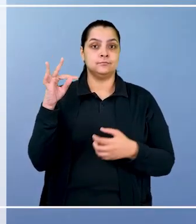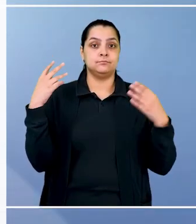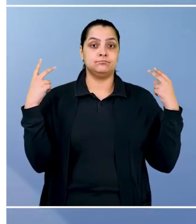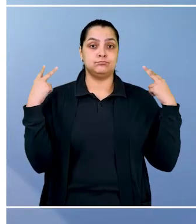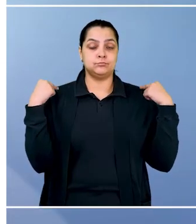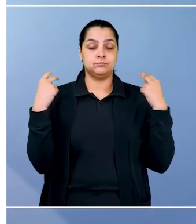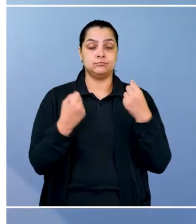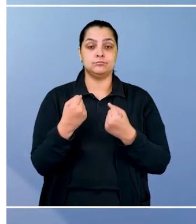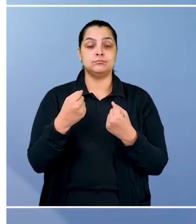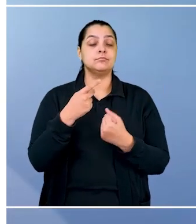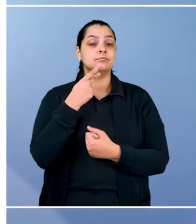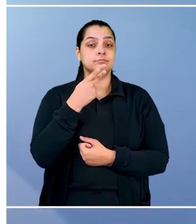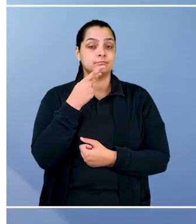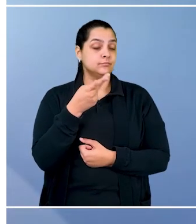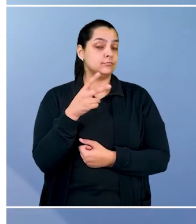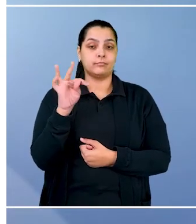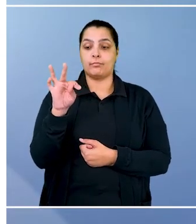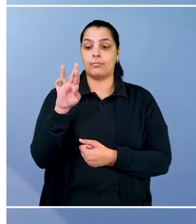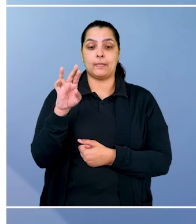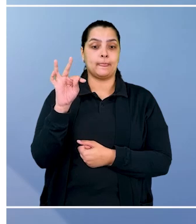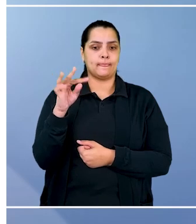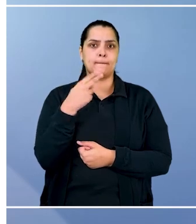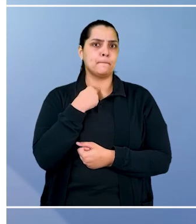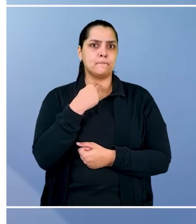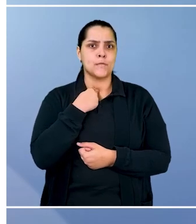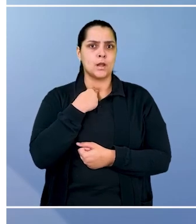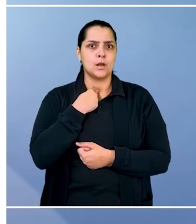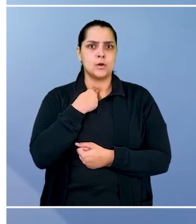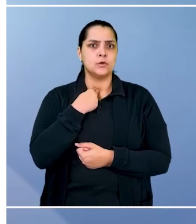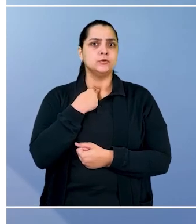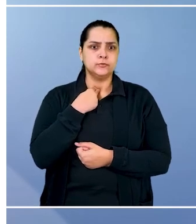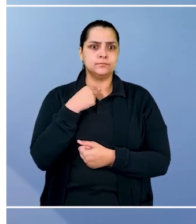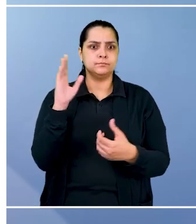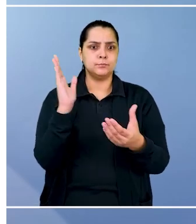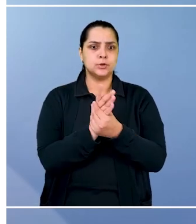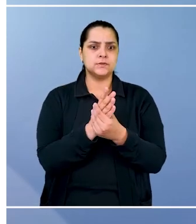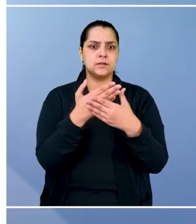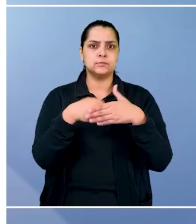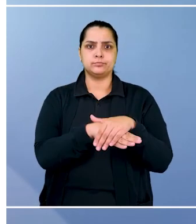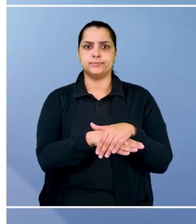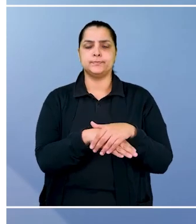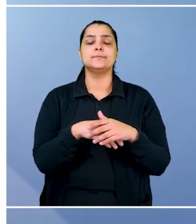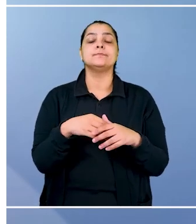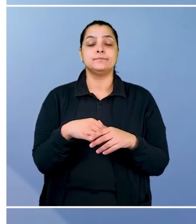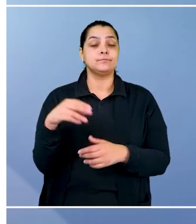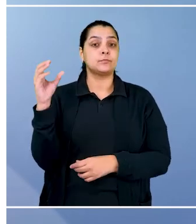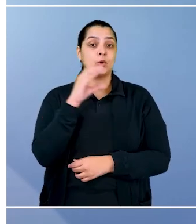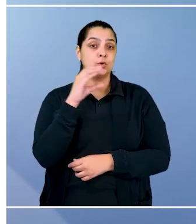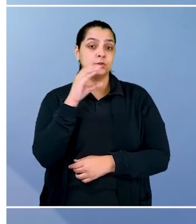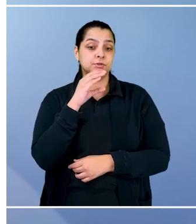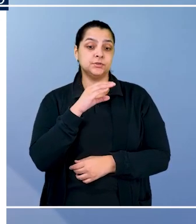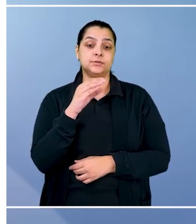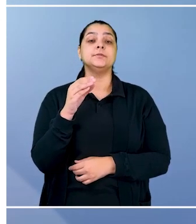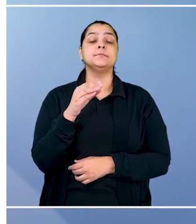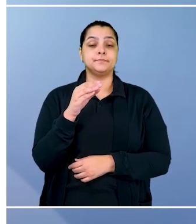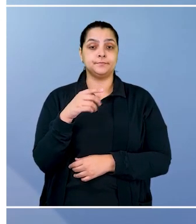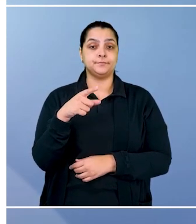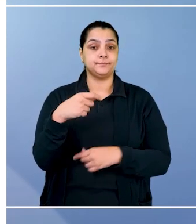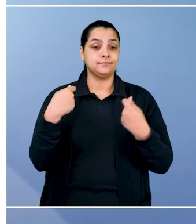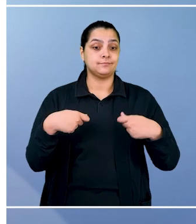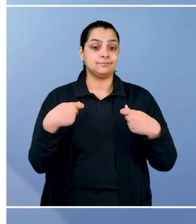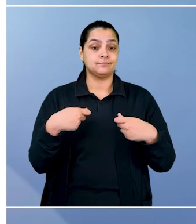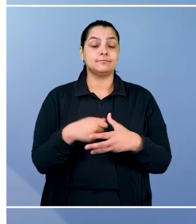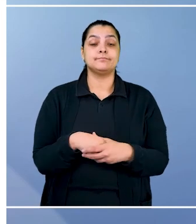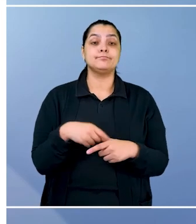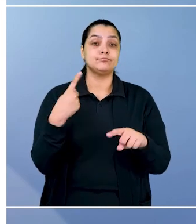motorista sustentou que o TRT não poderia ter extinguido a ação. Frisou também a urgência no ajuizamento da